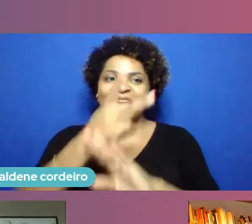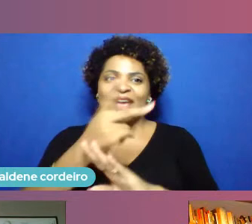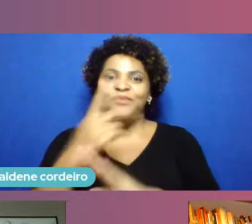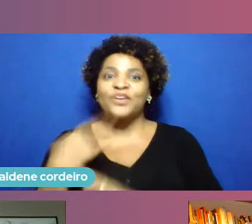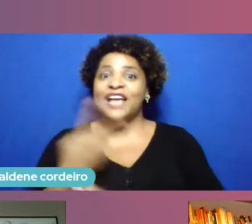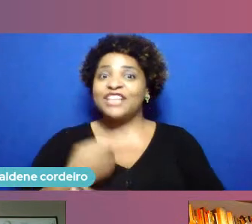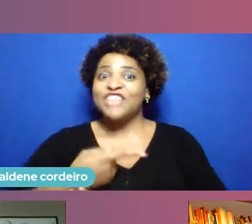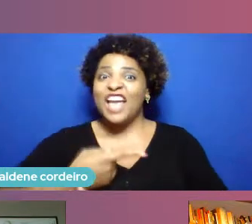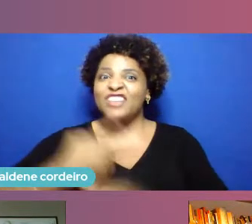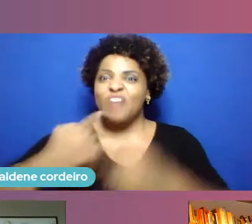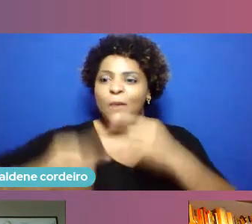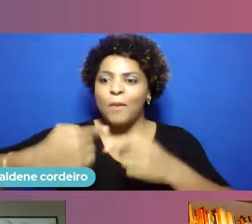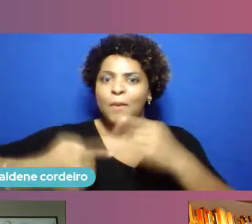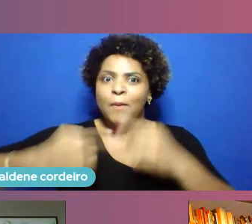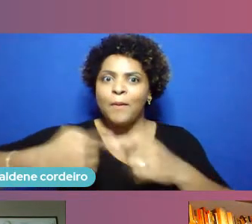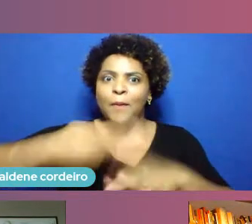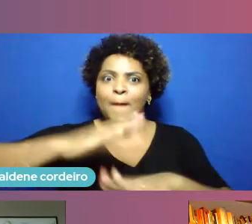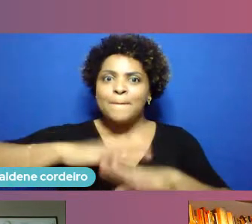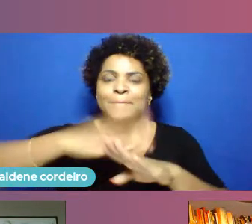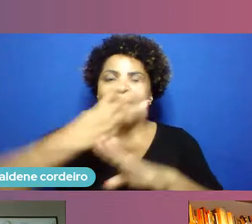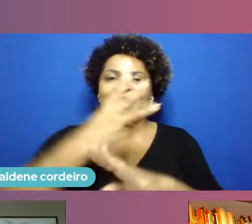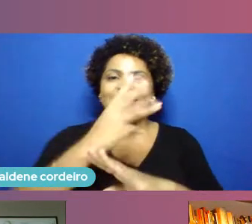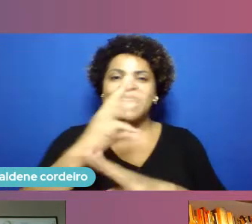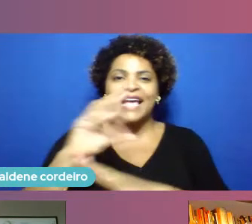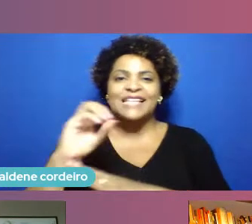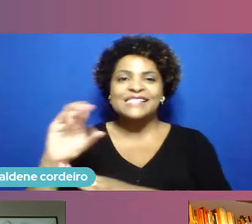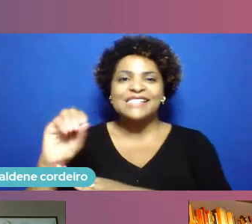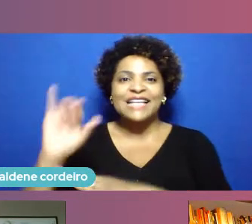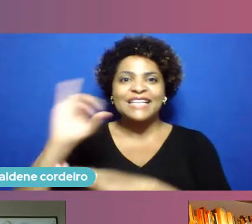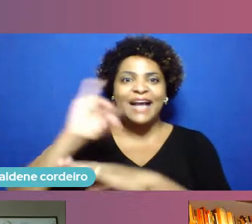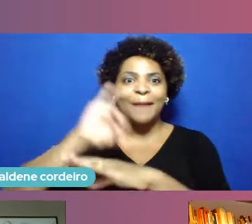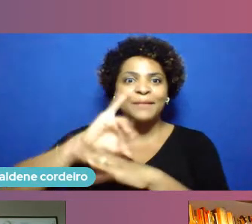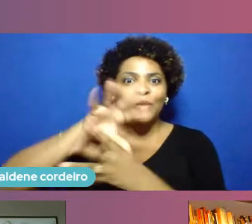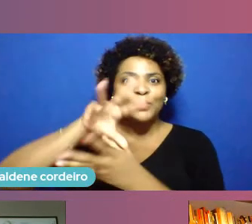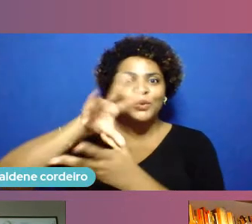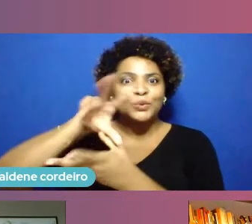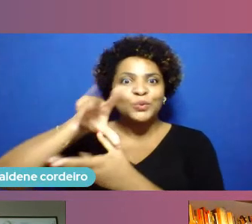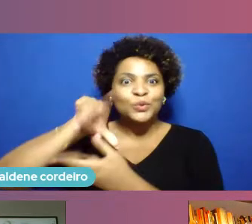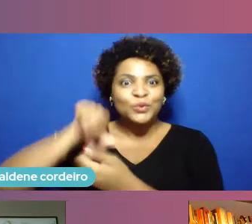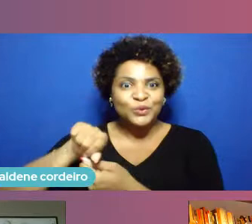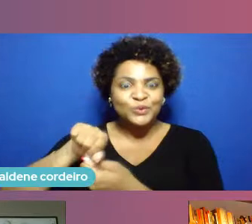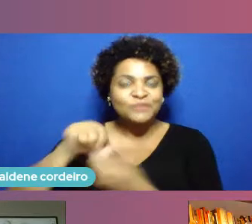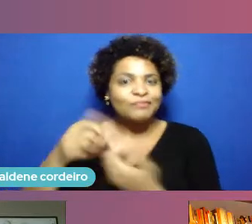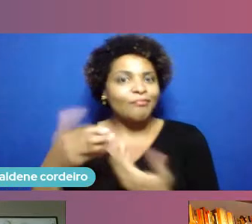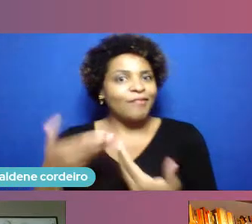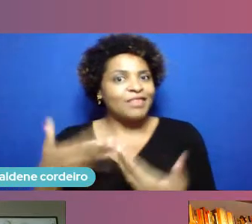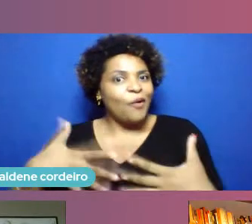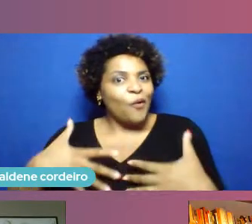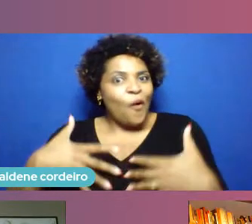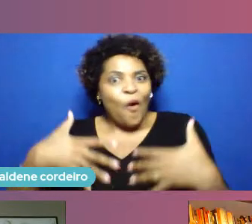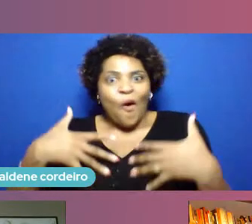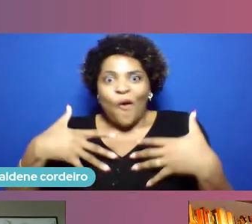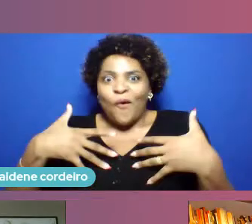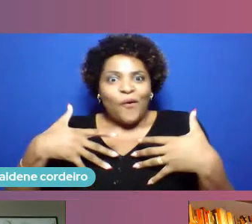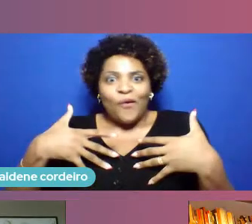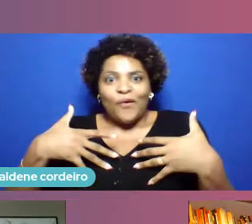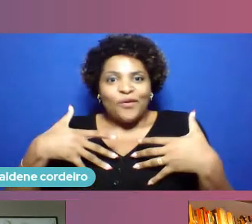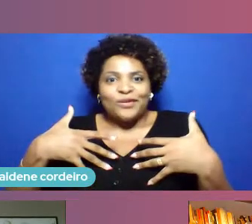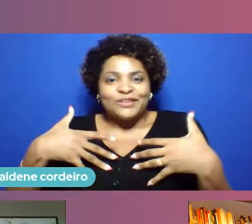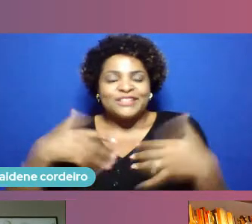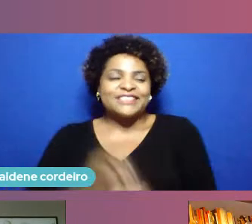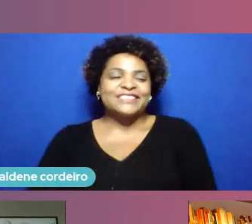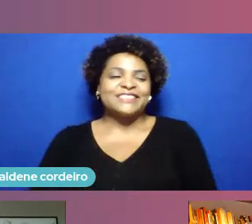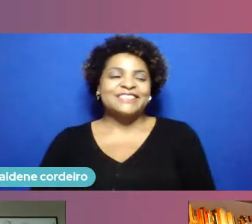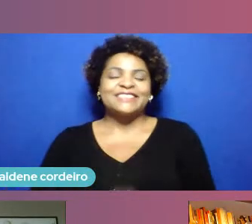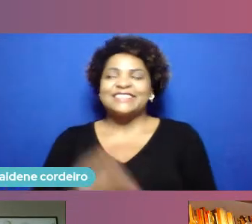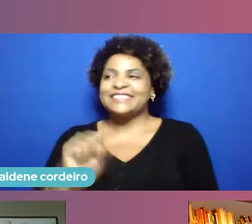mundo então não foi um brinquedo não é para ter muito orgulho mesmo queria só complementar aqui por justiça que